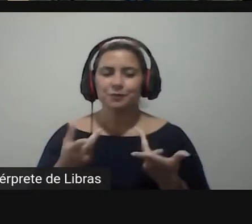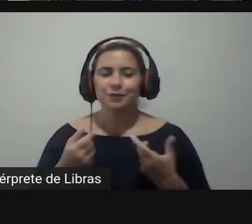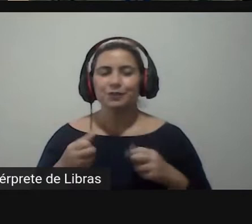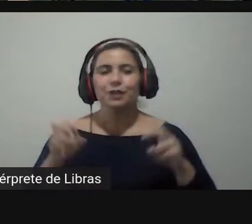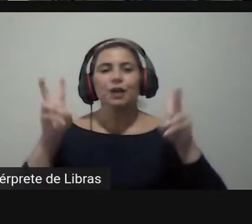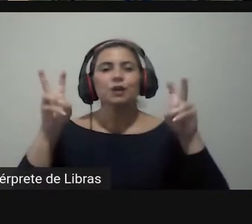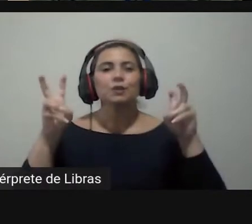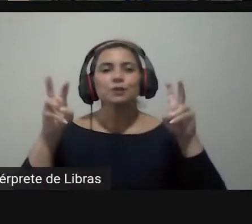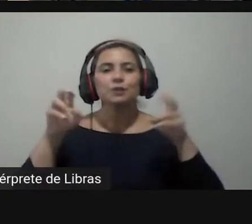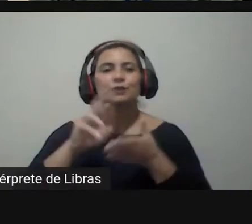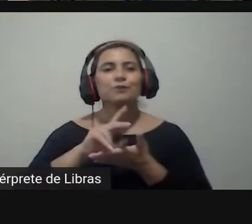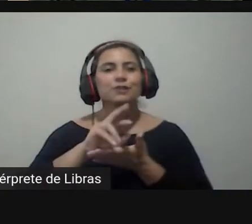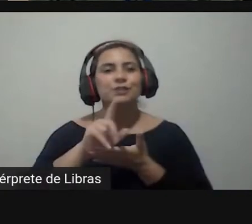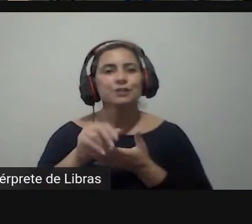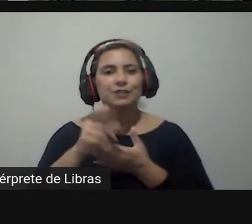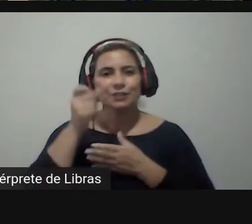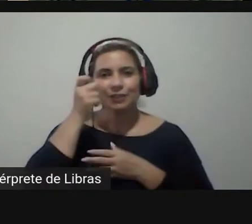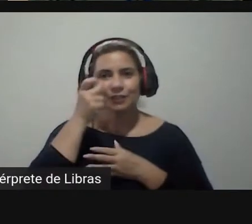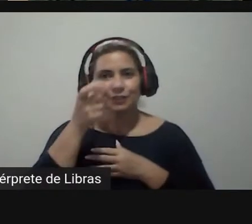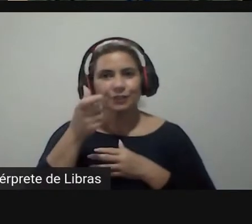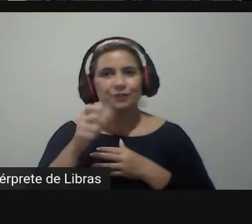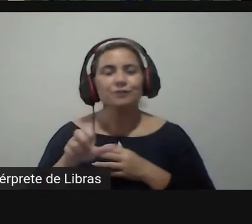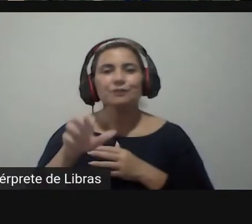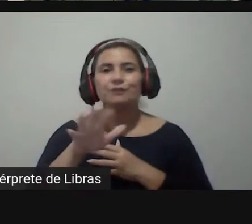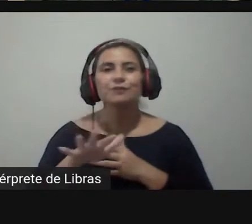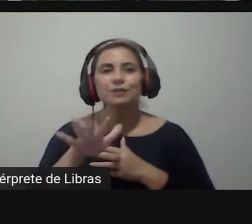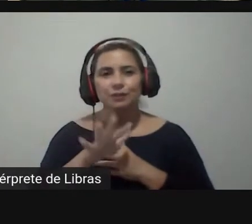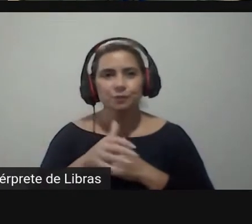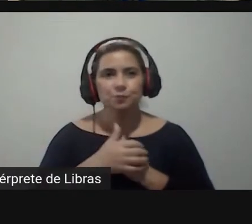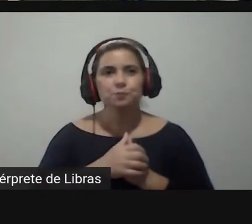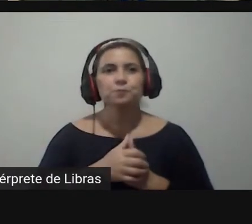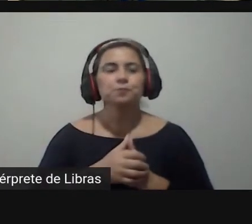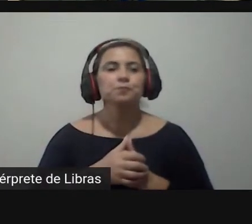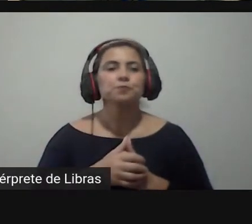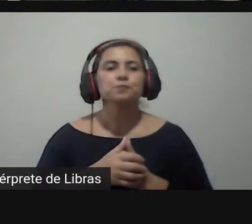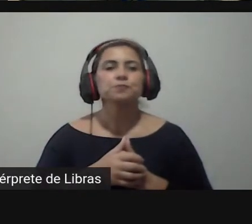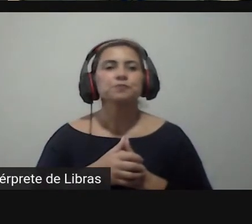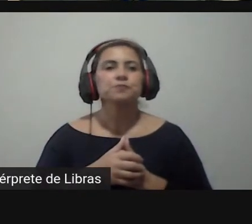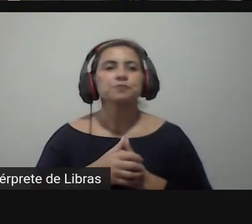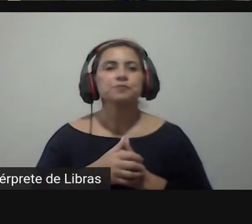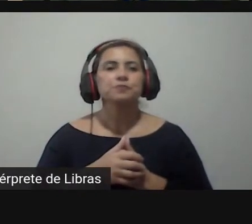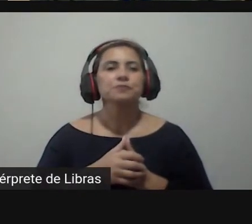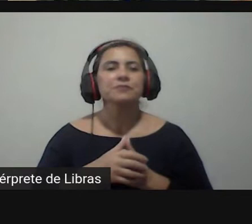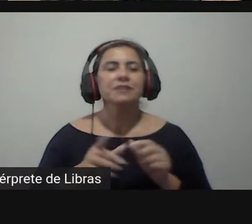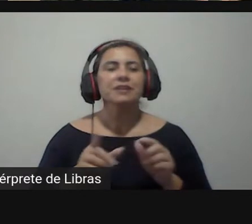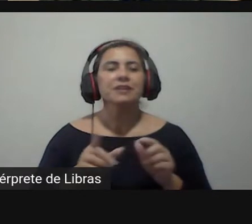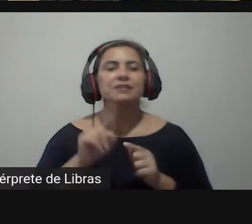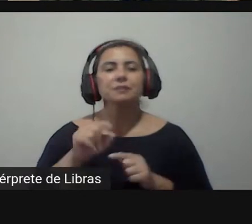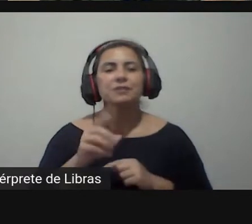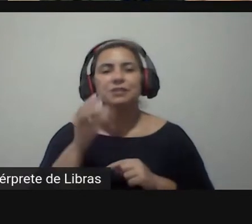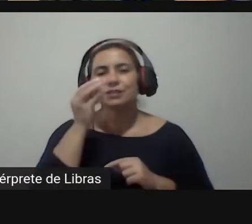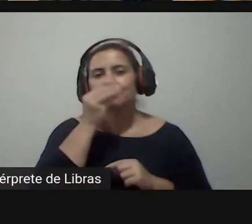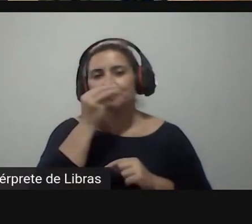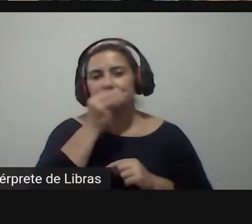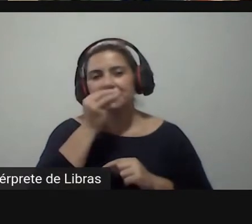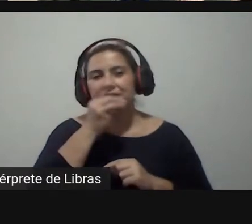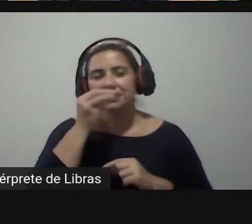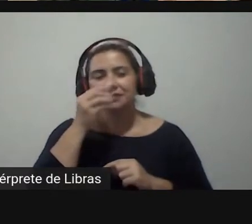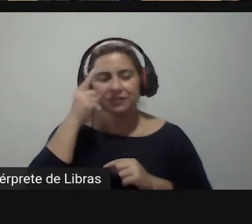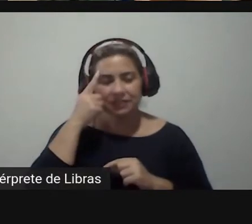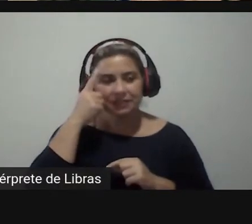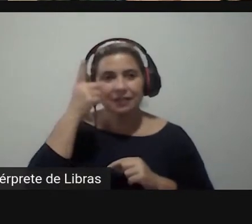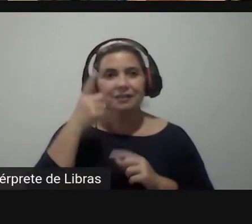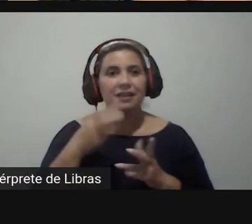e igualmente interessantes Christian você coloca que talvez uma das fragilidades ali do banco de ideias é